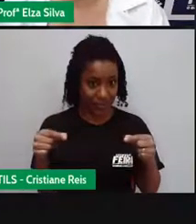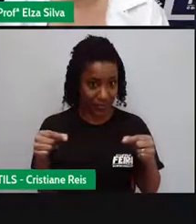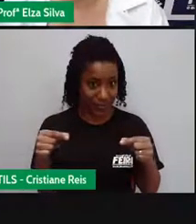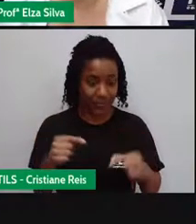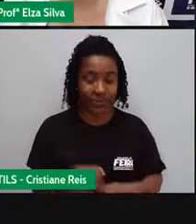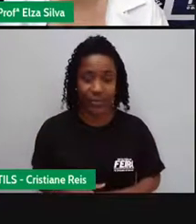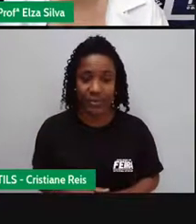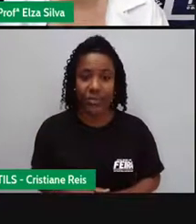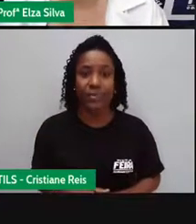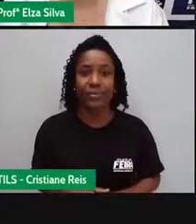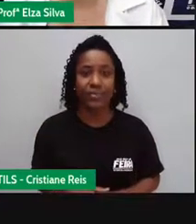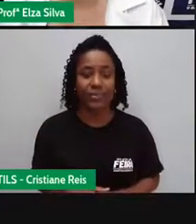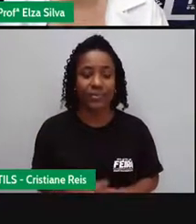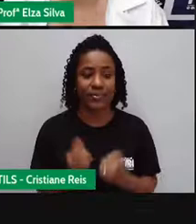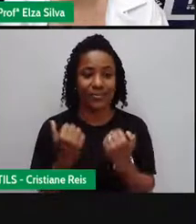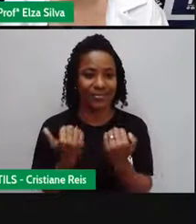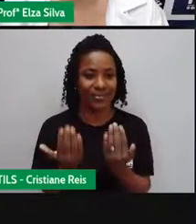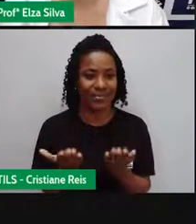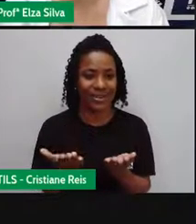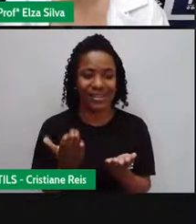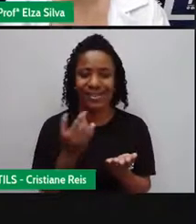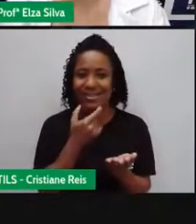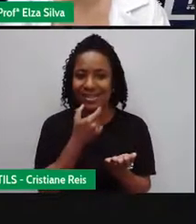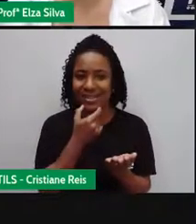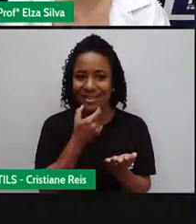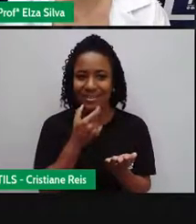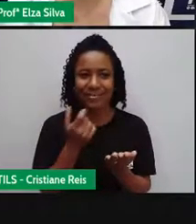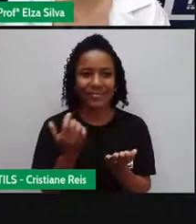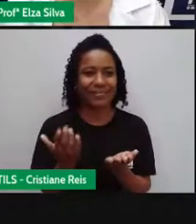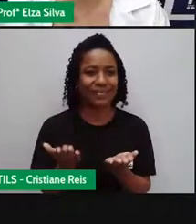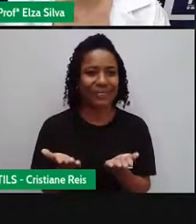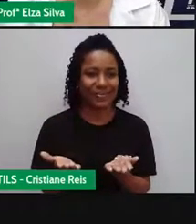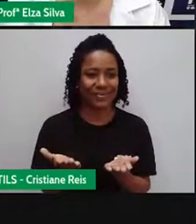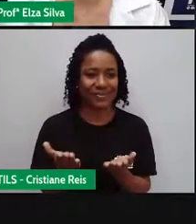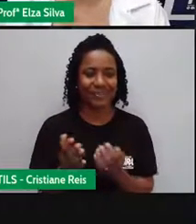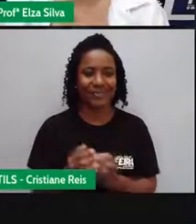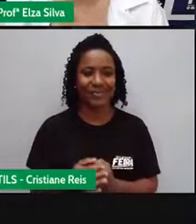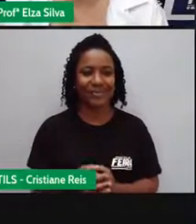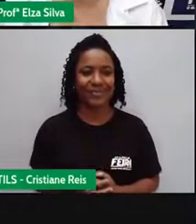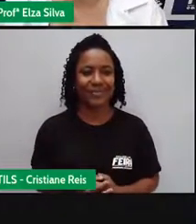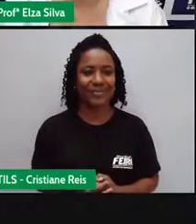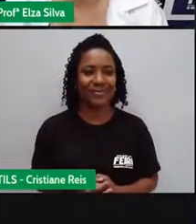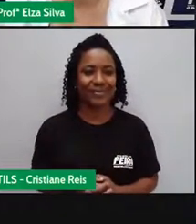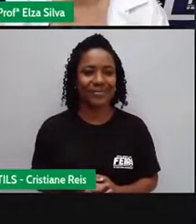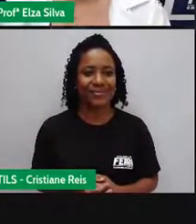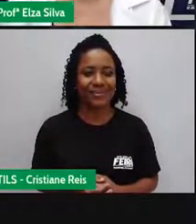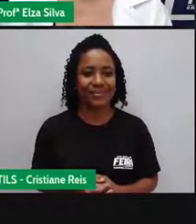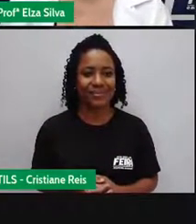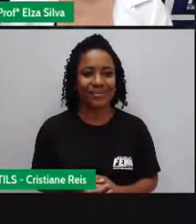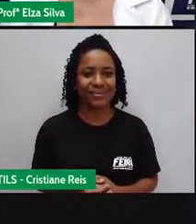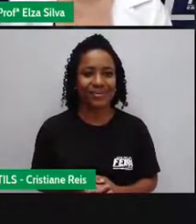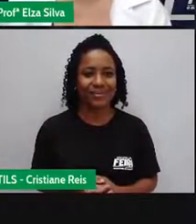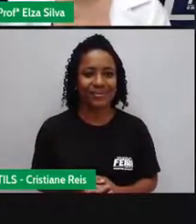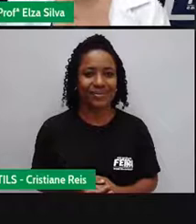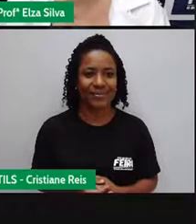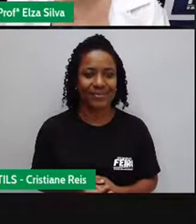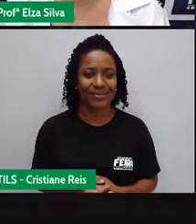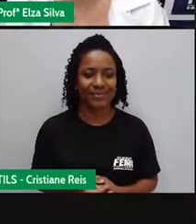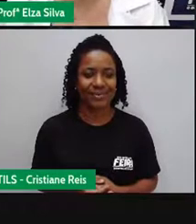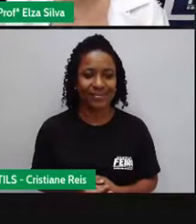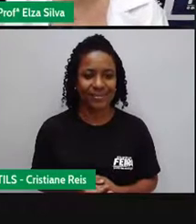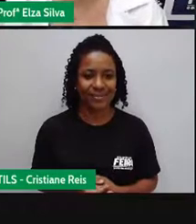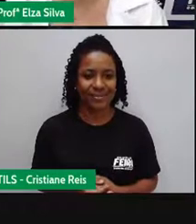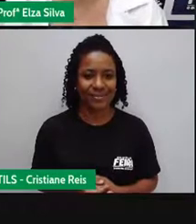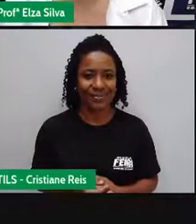Representa O desejo Que em Tóquio 2020 Olimpíadas Vai levar A um futuro